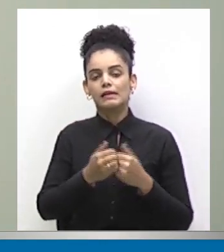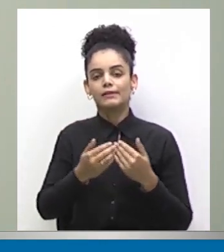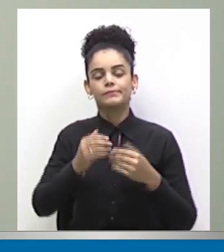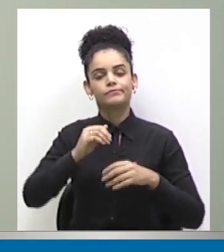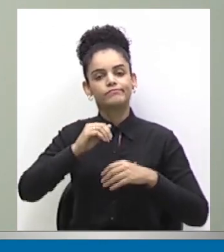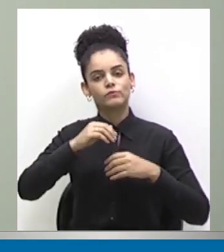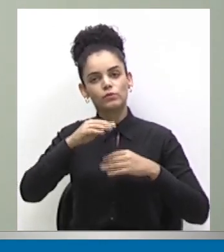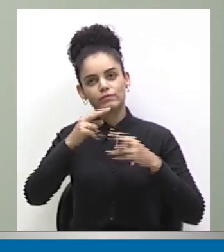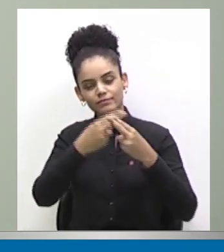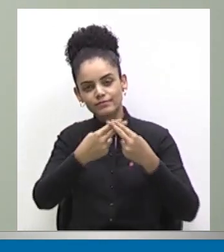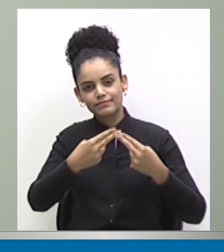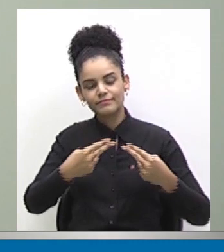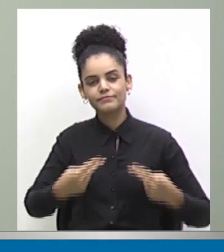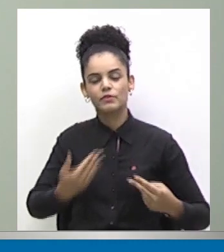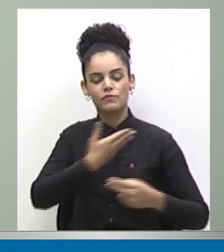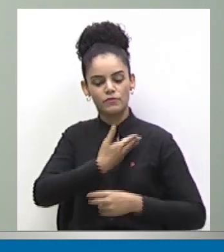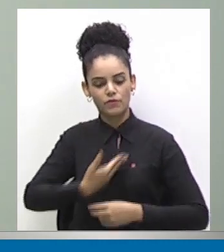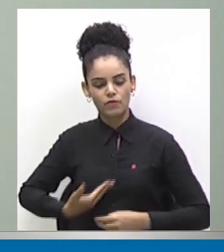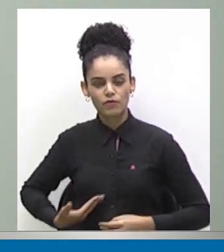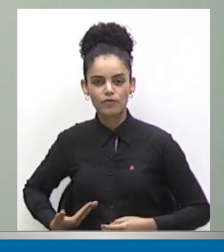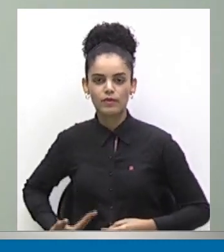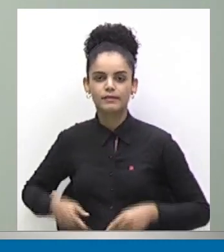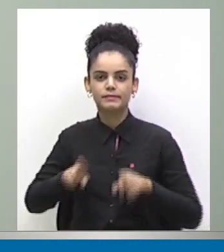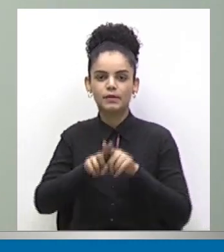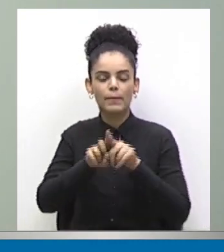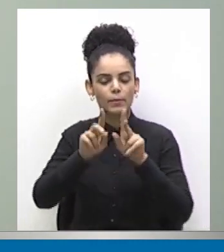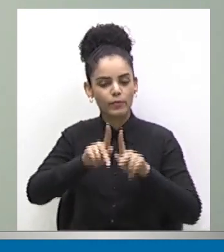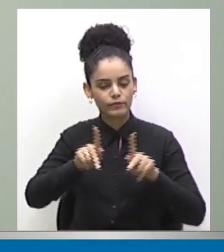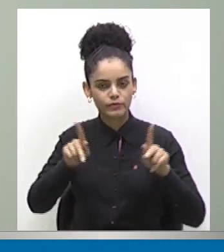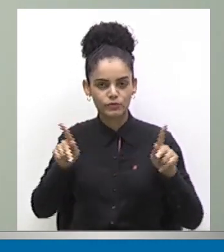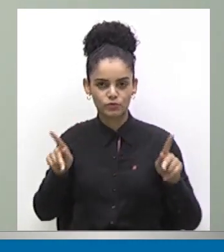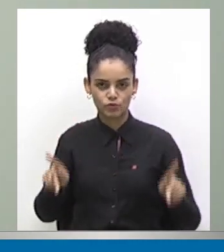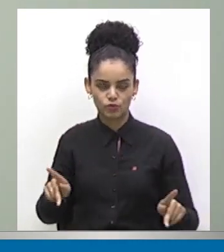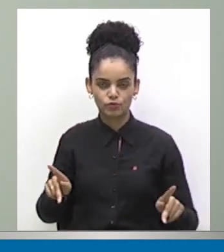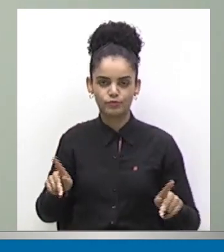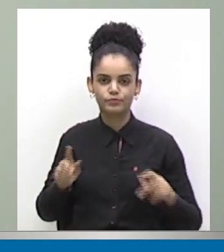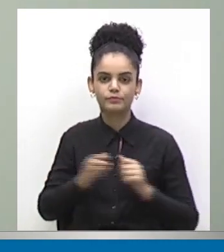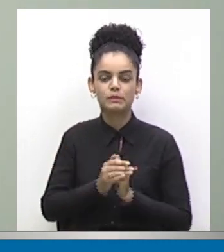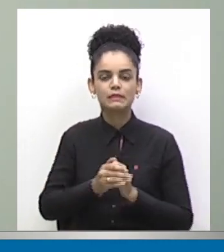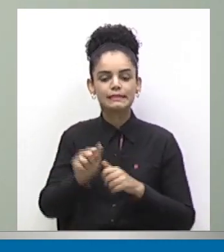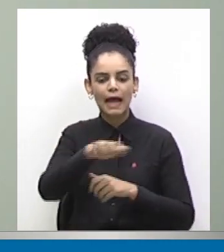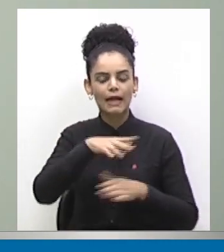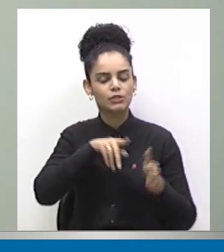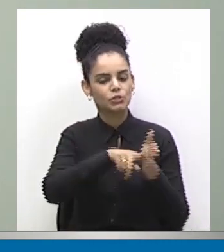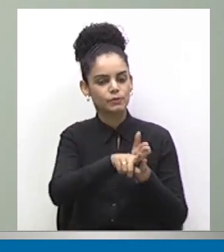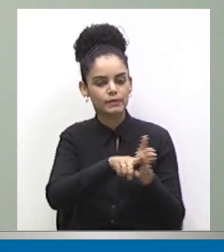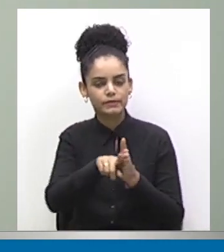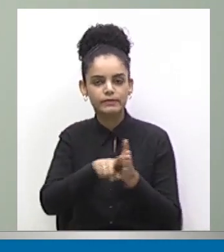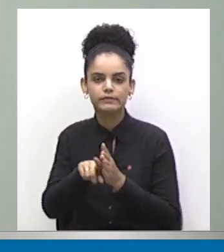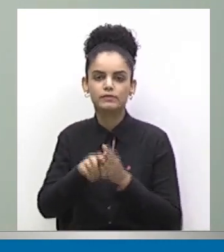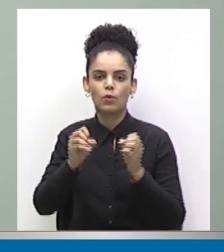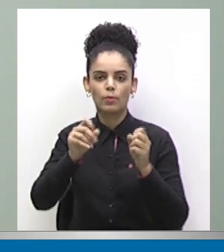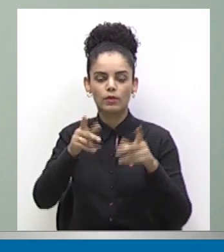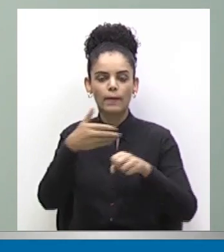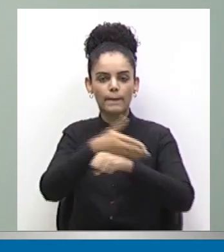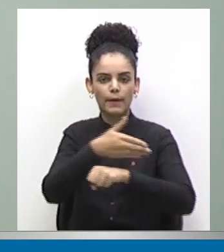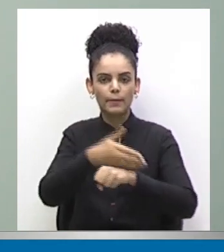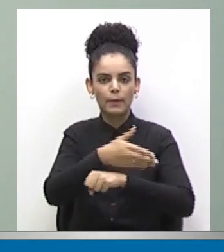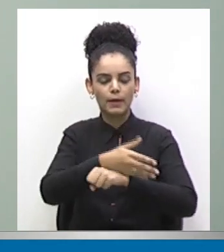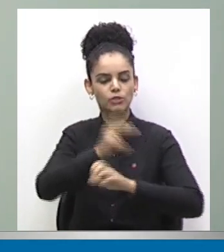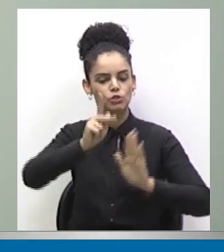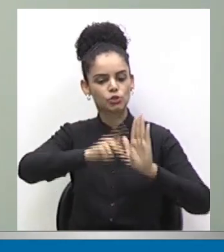Como eu fui no núcleo de História e Cultura Regional da nossa universidade, na parte de pesquisa, com a oportunidade de participar de projetos, inclusive,